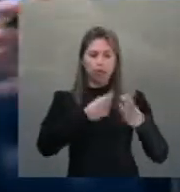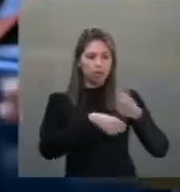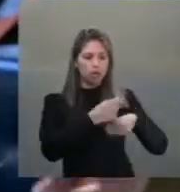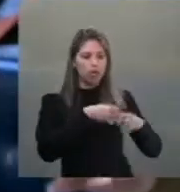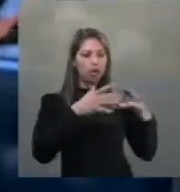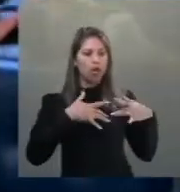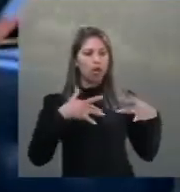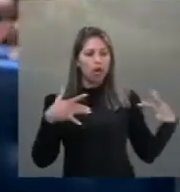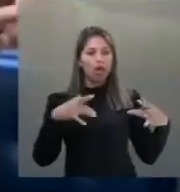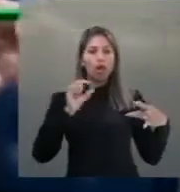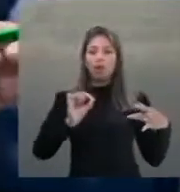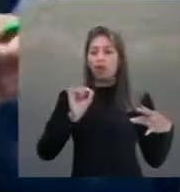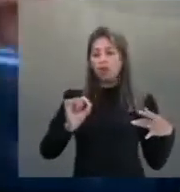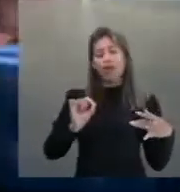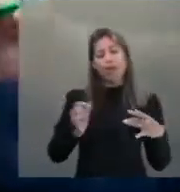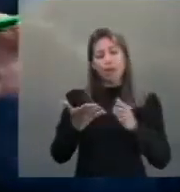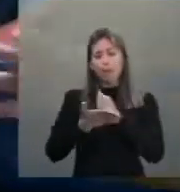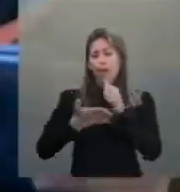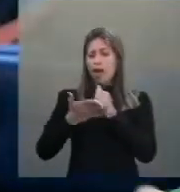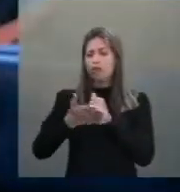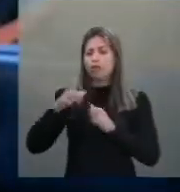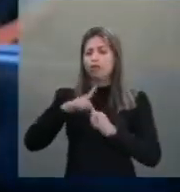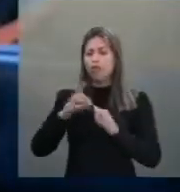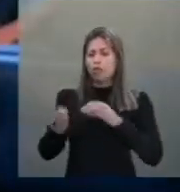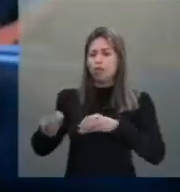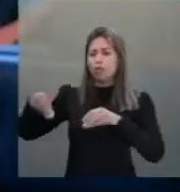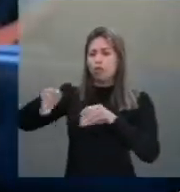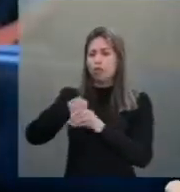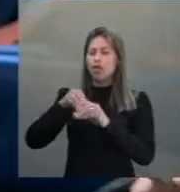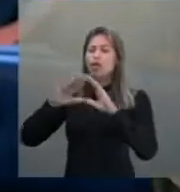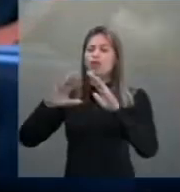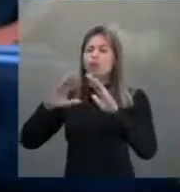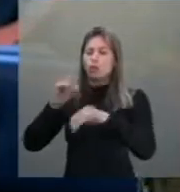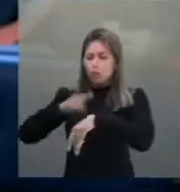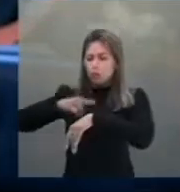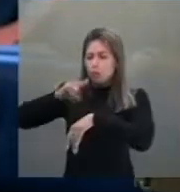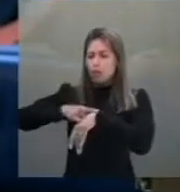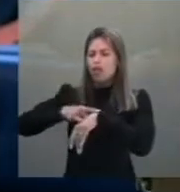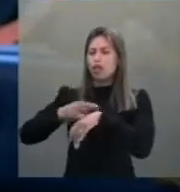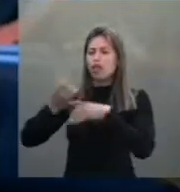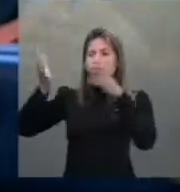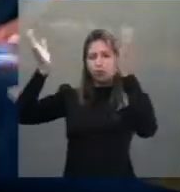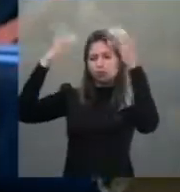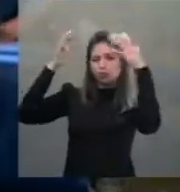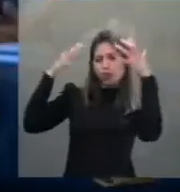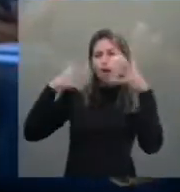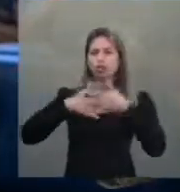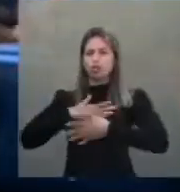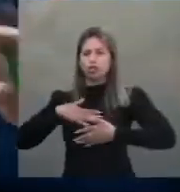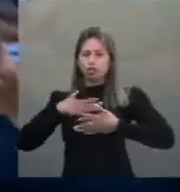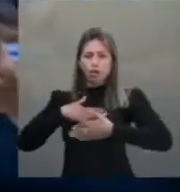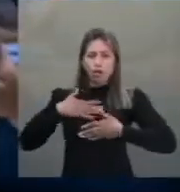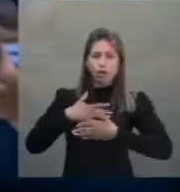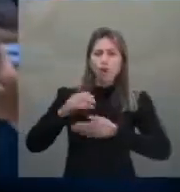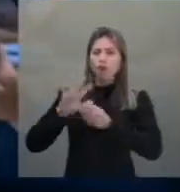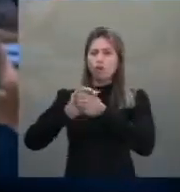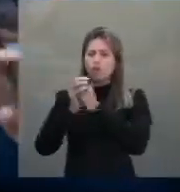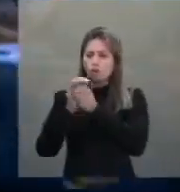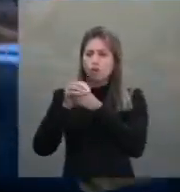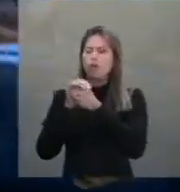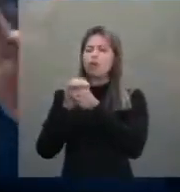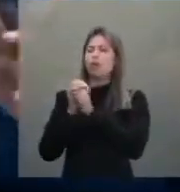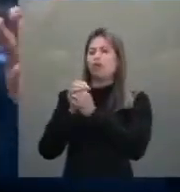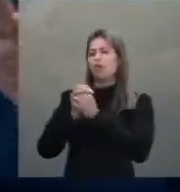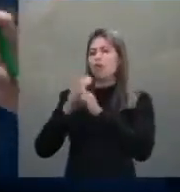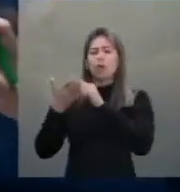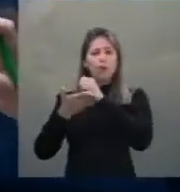banheiro, shampoo, sabonete, tudo que a gente usa todos os dias, que pagam royalties para multinacionais. Nada contra de multinacional